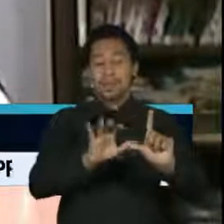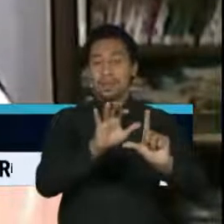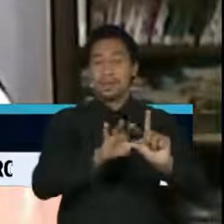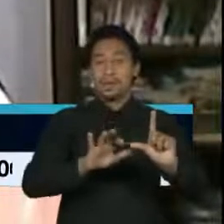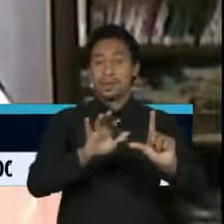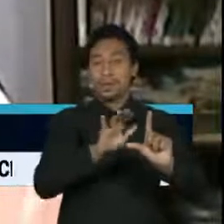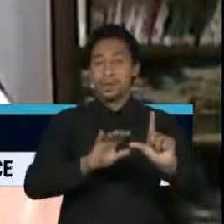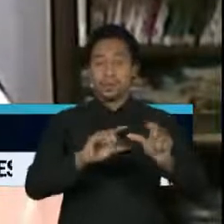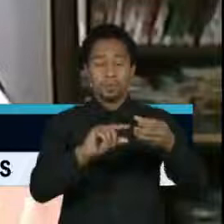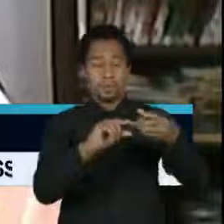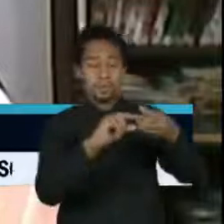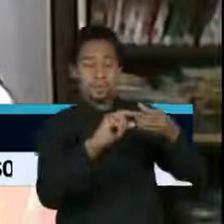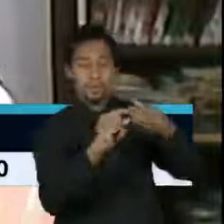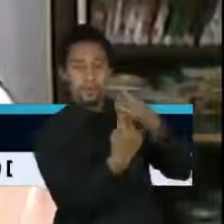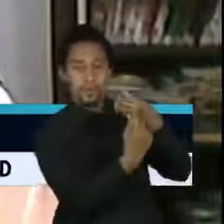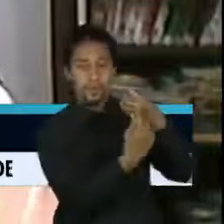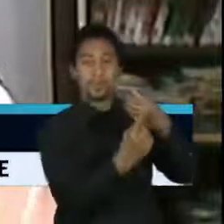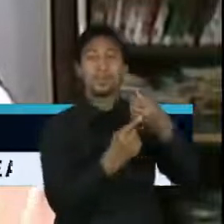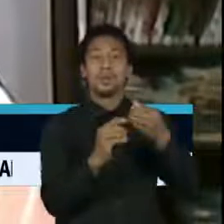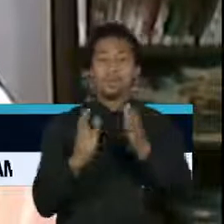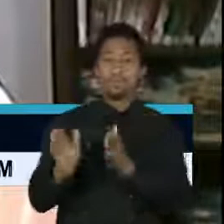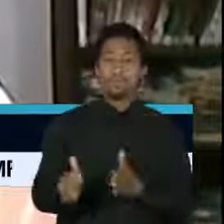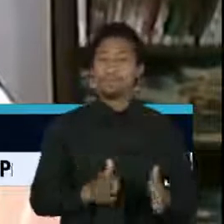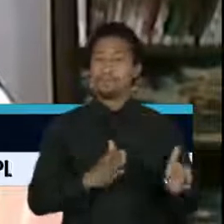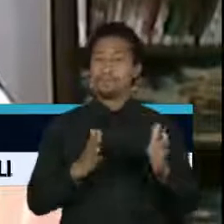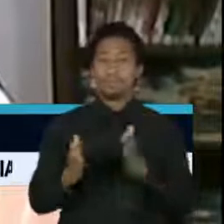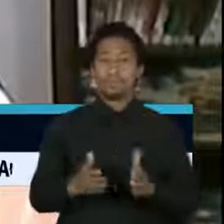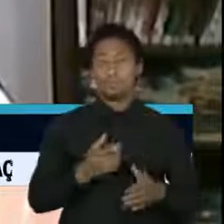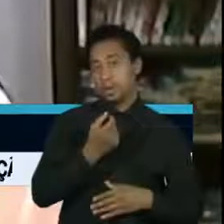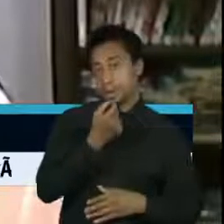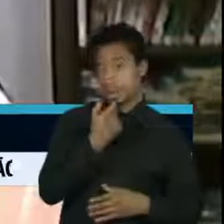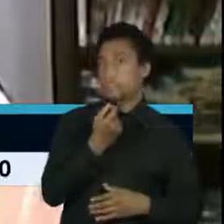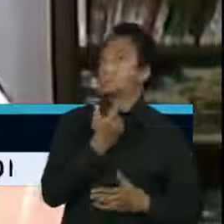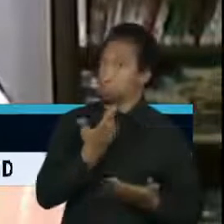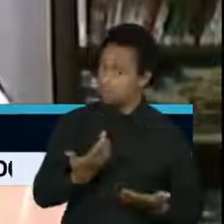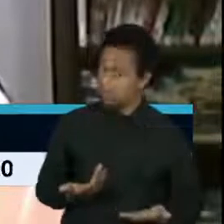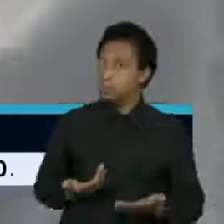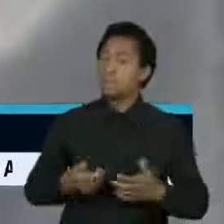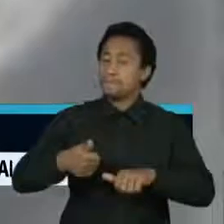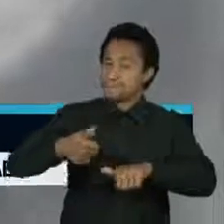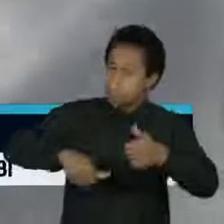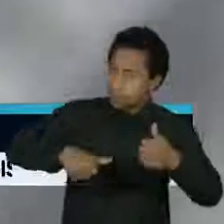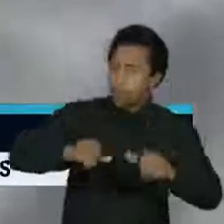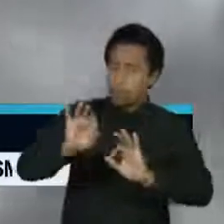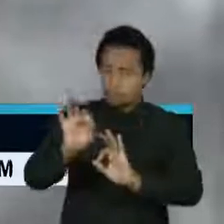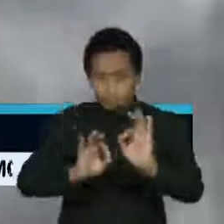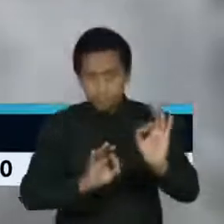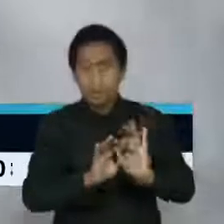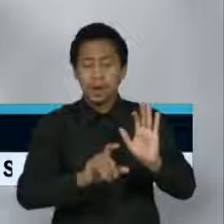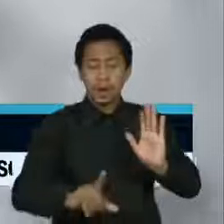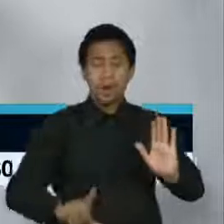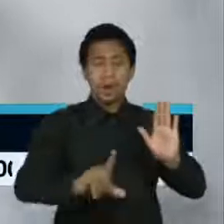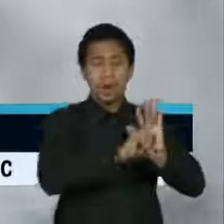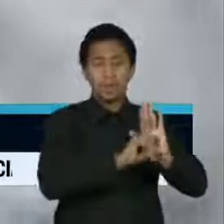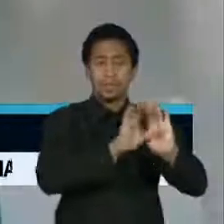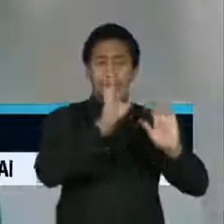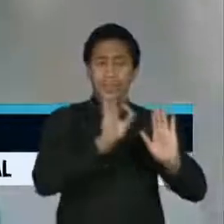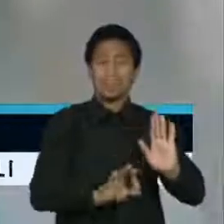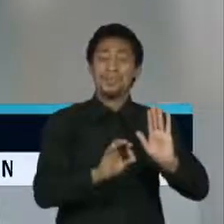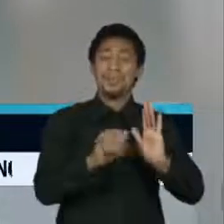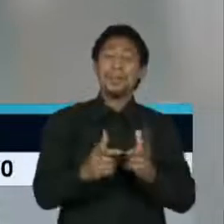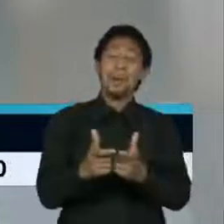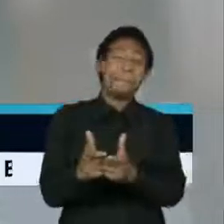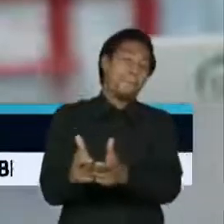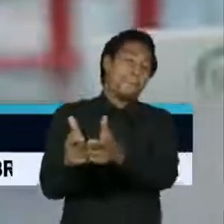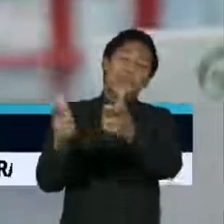linha de produção delas. Elas fizeram a lição de casa, elas levaram a lei a sério. O resto não fez. Preferiu